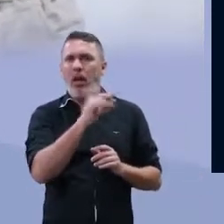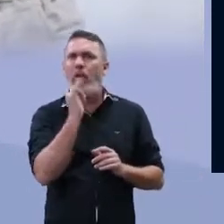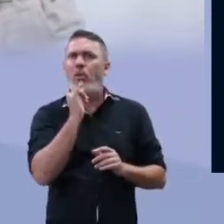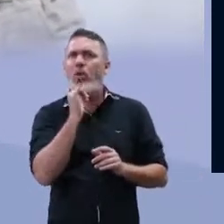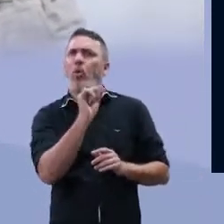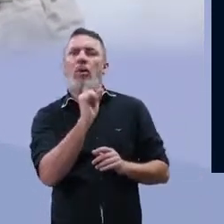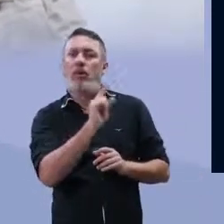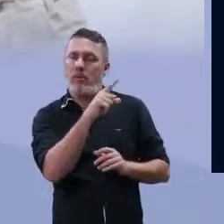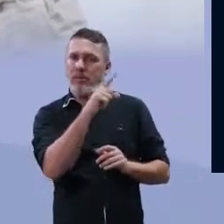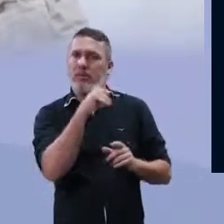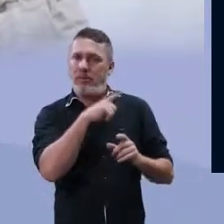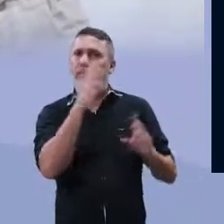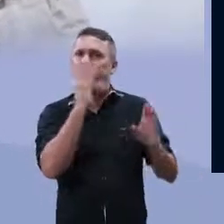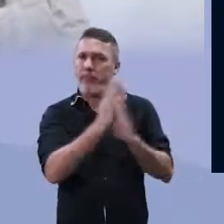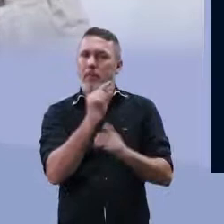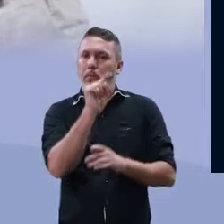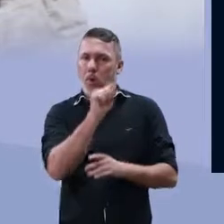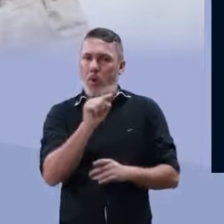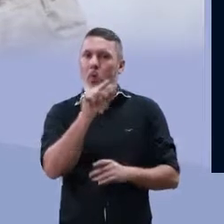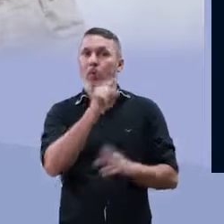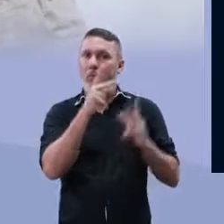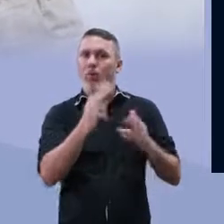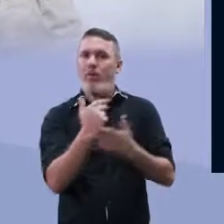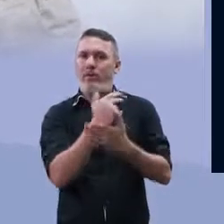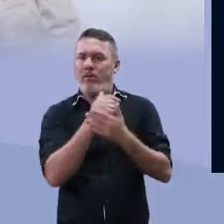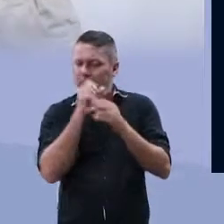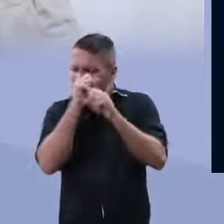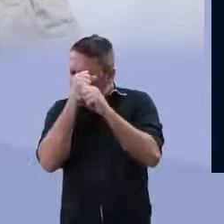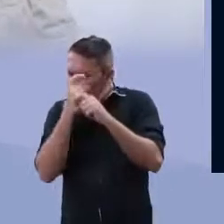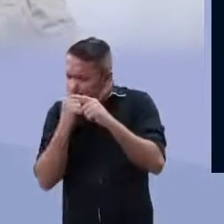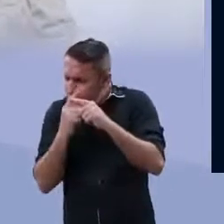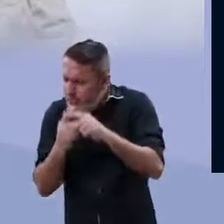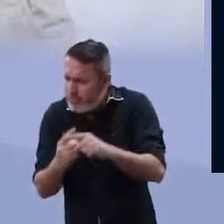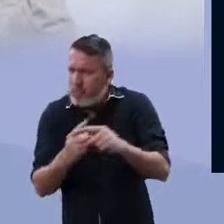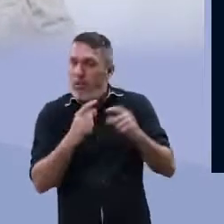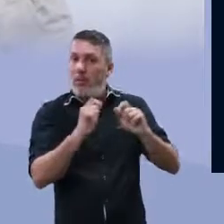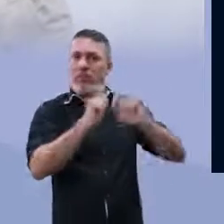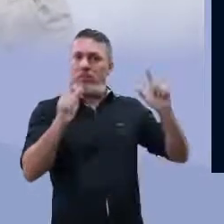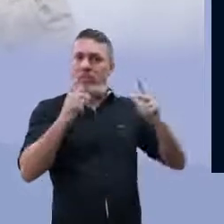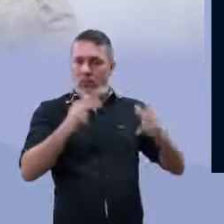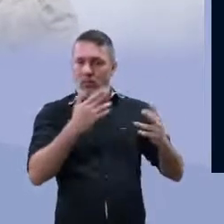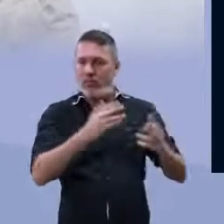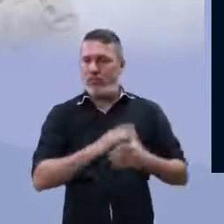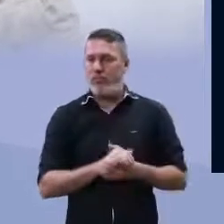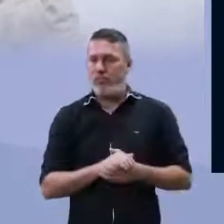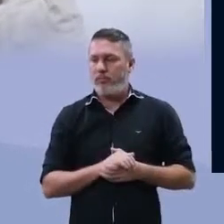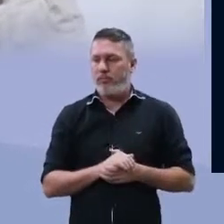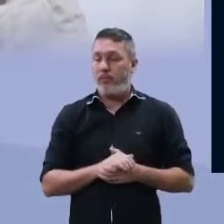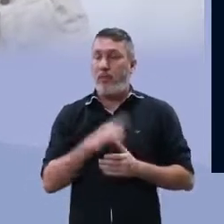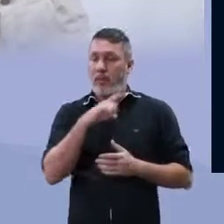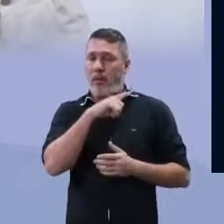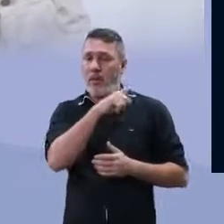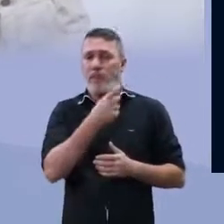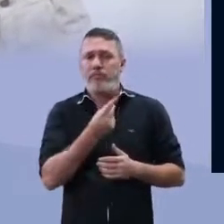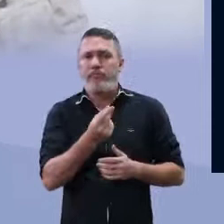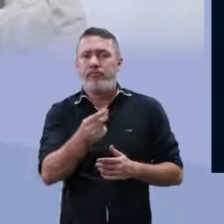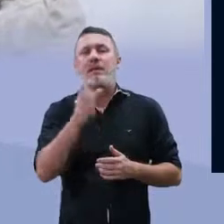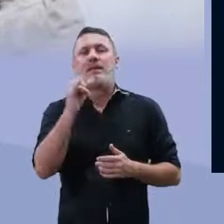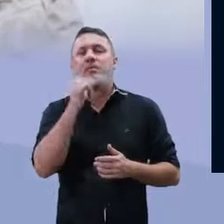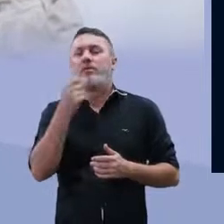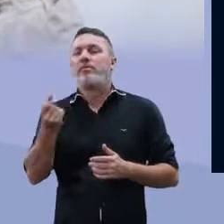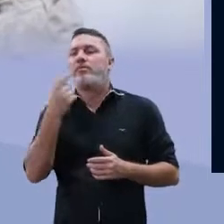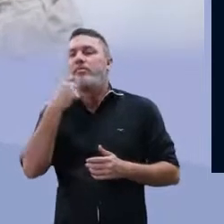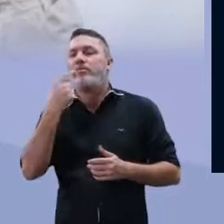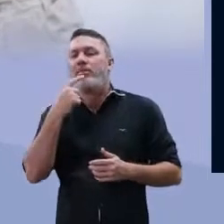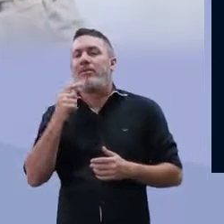não é à toa, tá? Porque o DNA dela realmente ele é circular. Esses trechinhos de plasmídio, eles